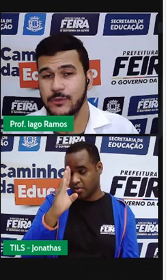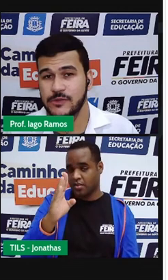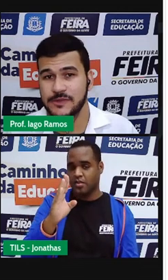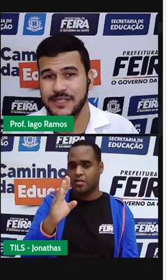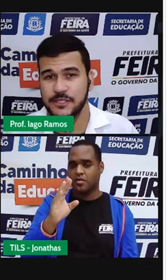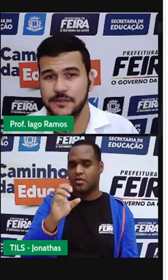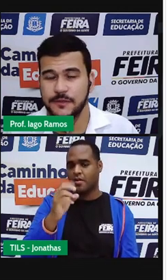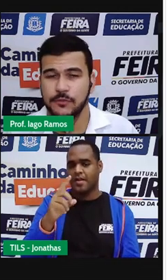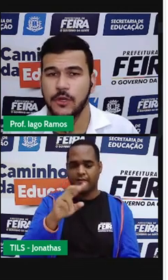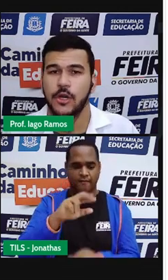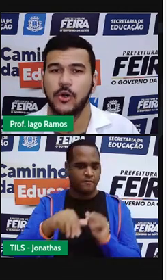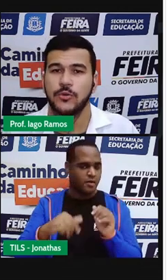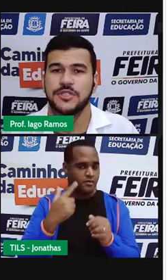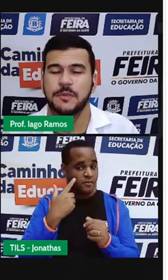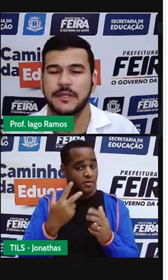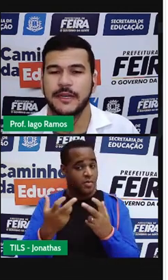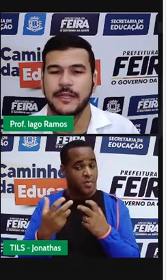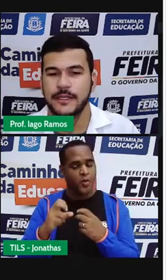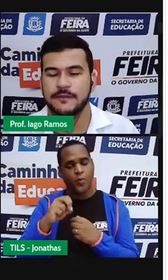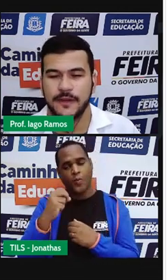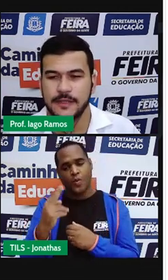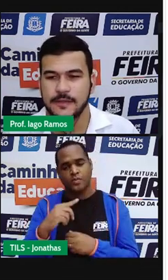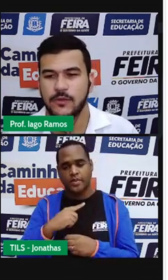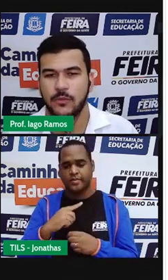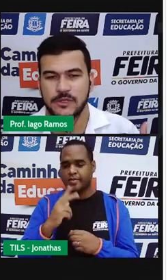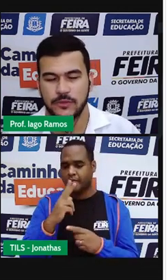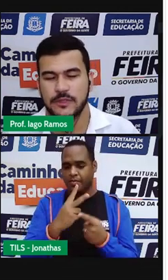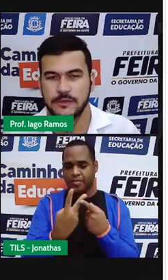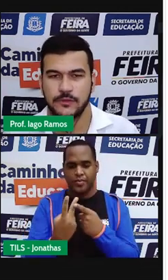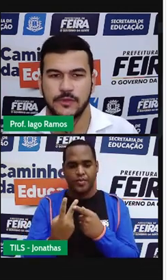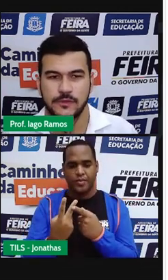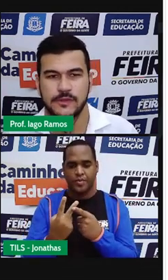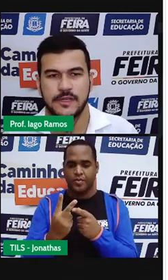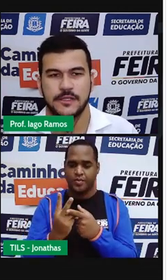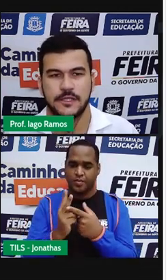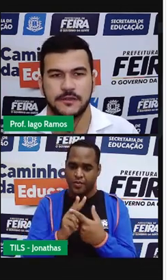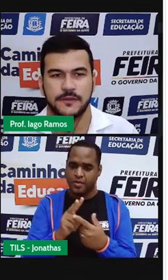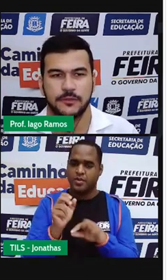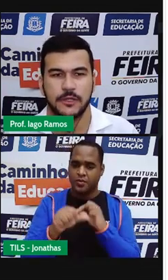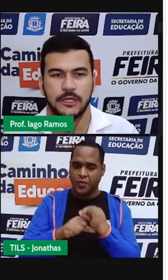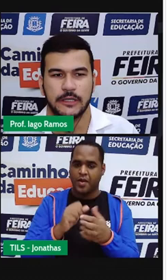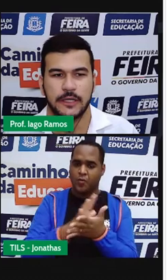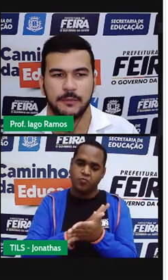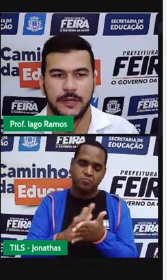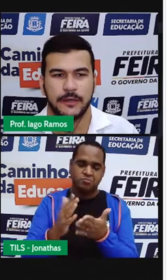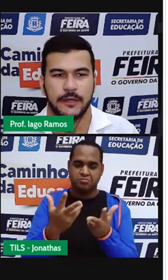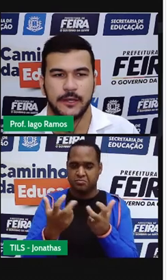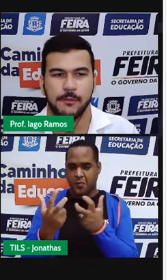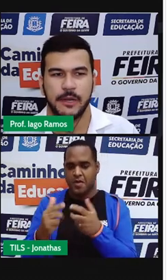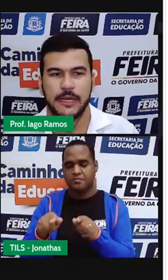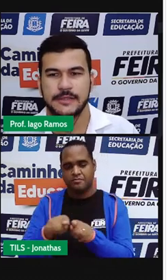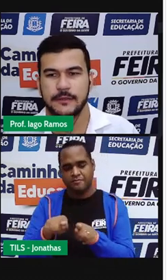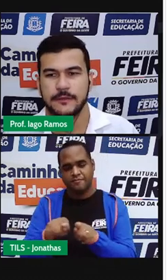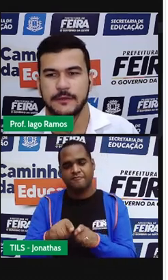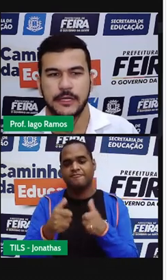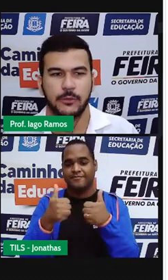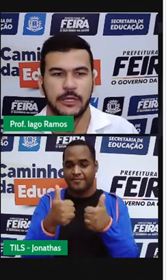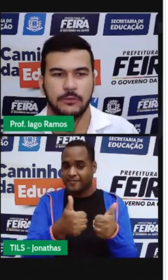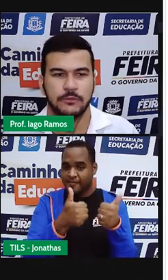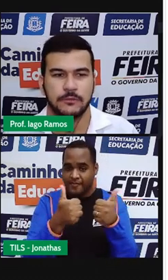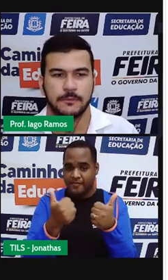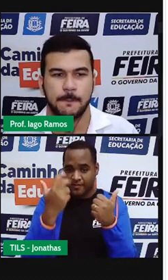essas situações que a gente viu ou de maneira inversa como as outras situações que a gente viu também. Beleza?